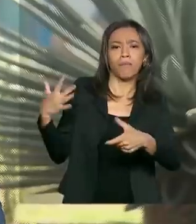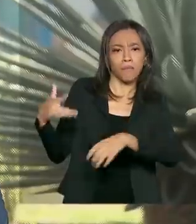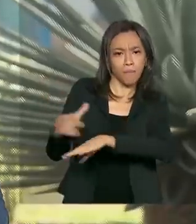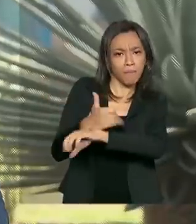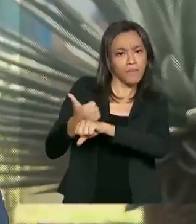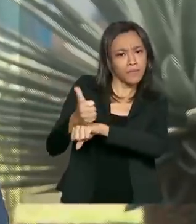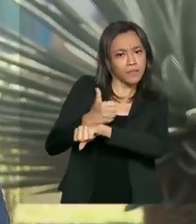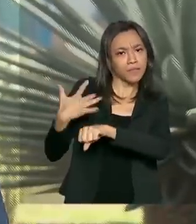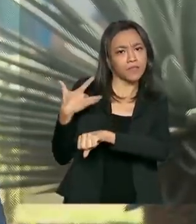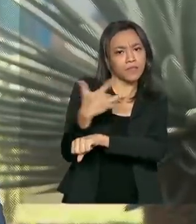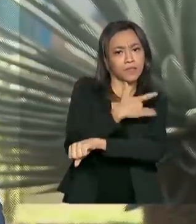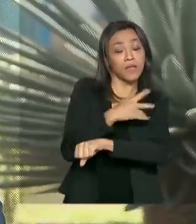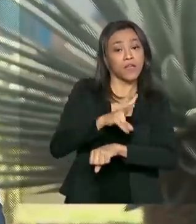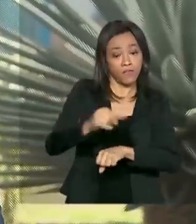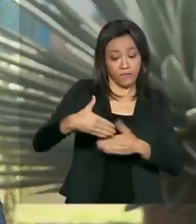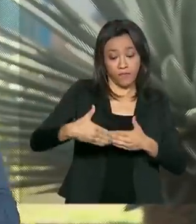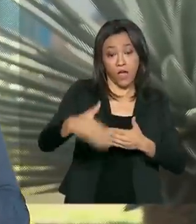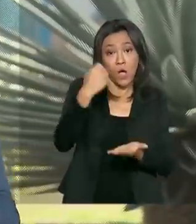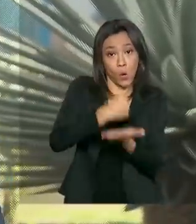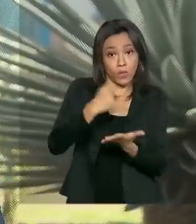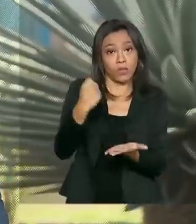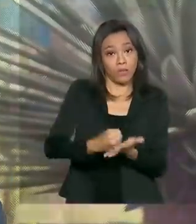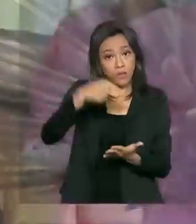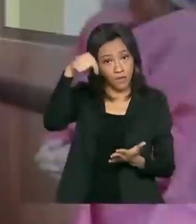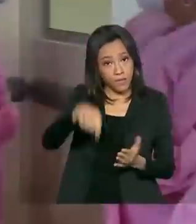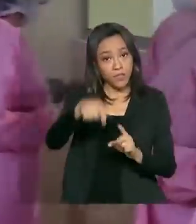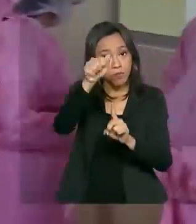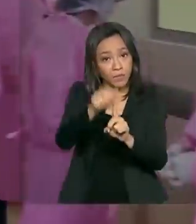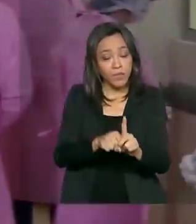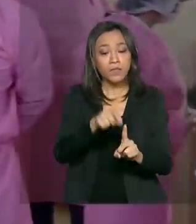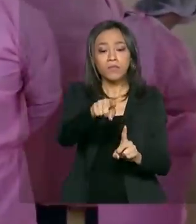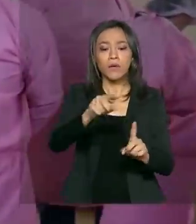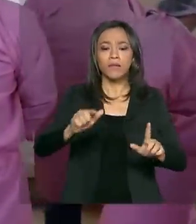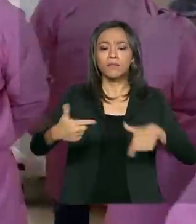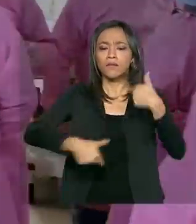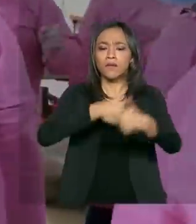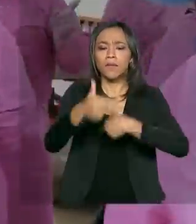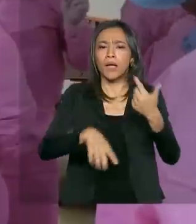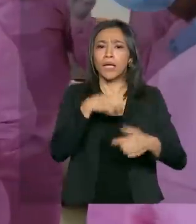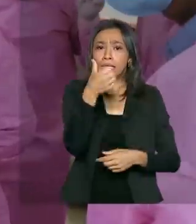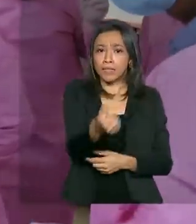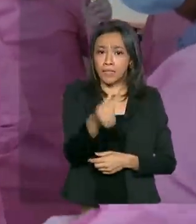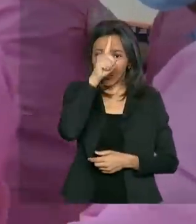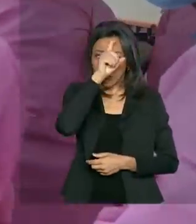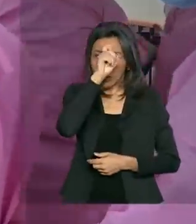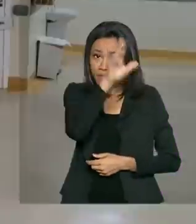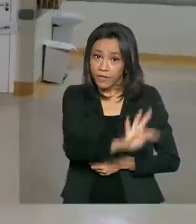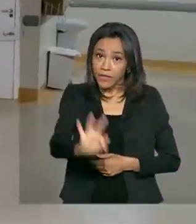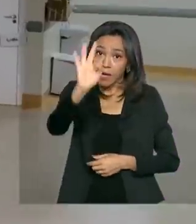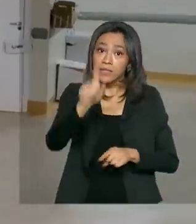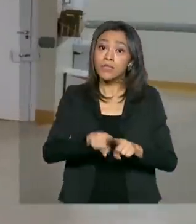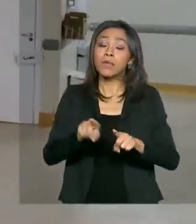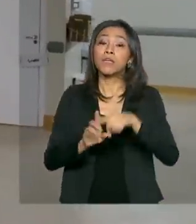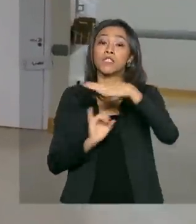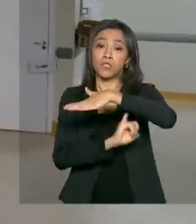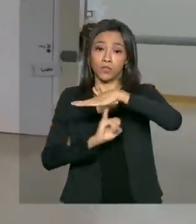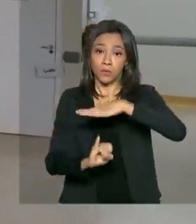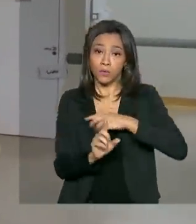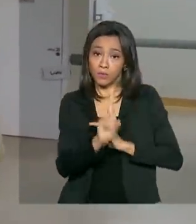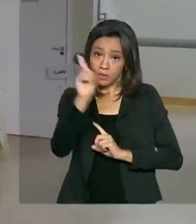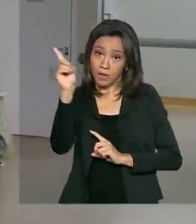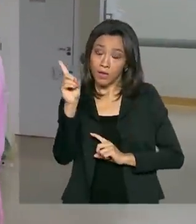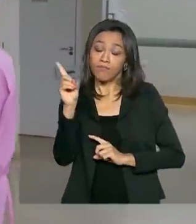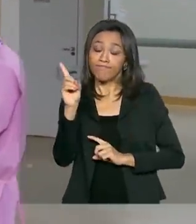Saúde vai poder contratar a partir deste mês para atuar em seis hospitais federais e outros três institutos do Rio de Janeiro.